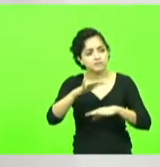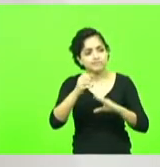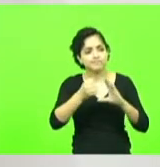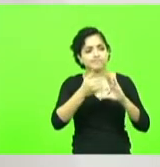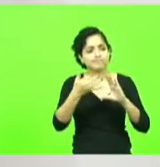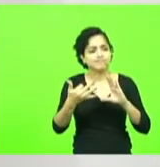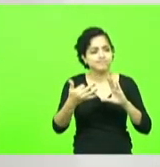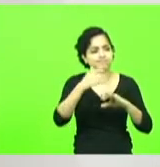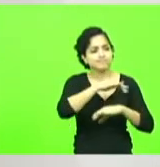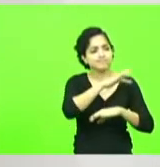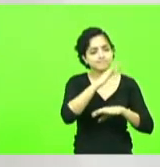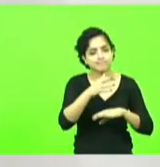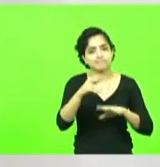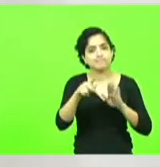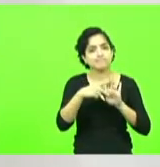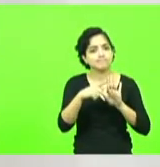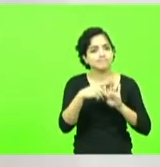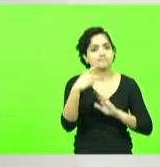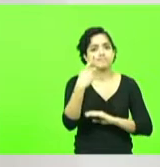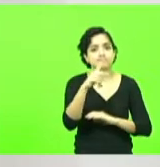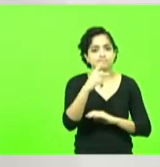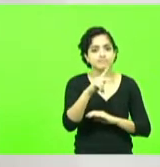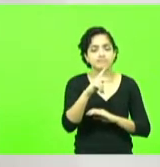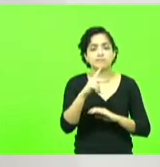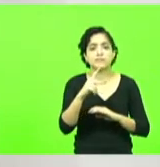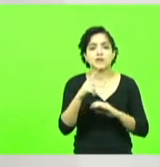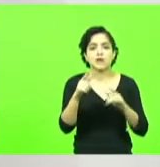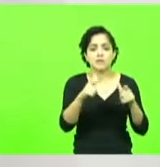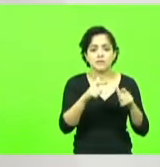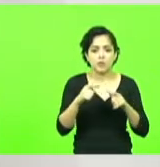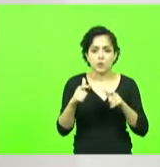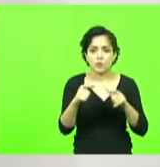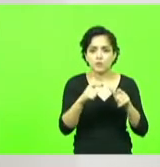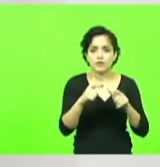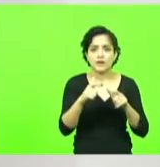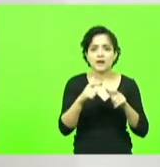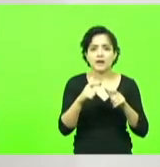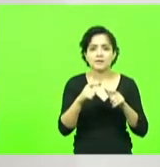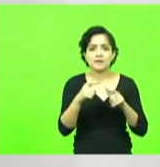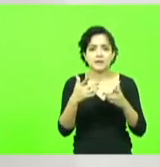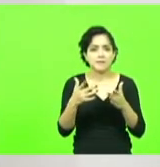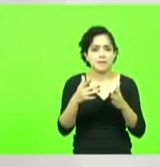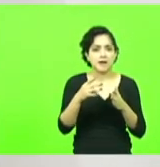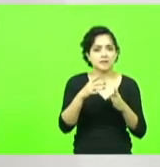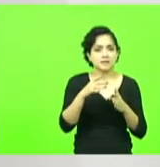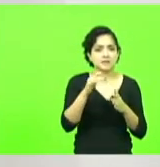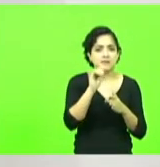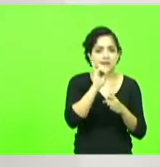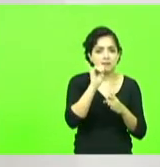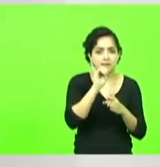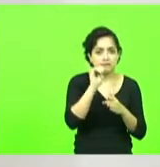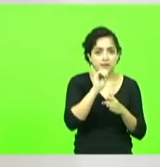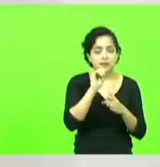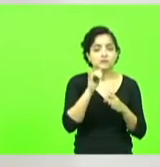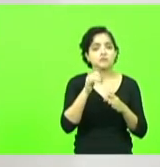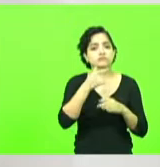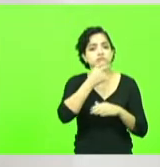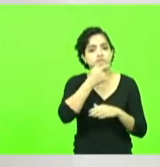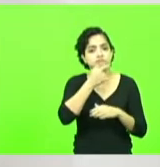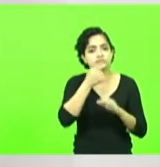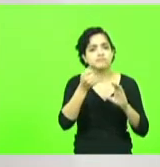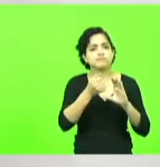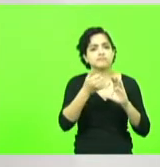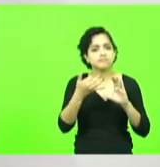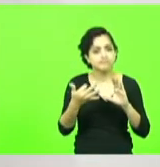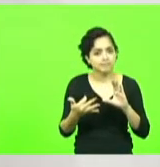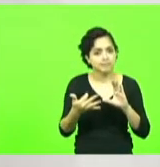serrana vai para algum lugar mais italiano tem o queijo de característica mais